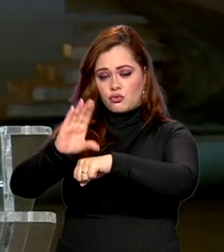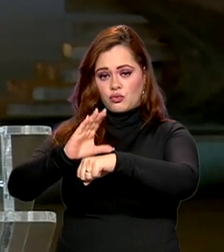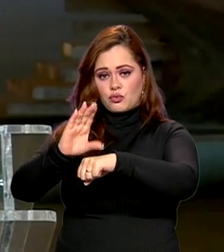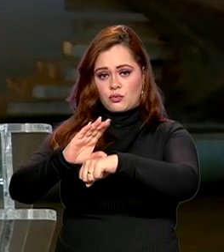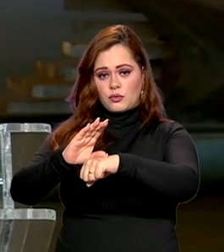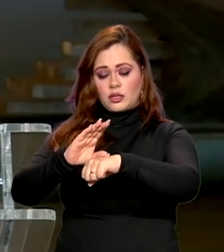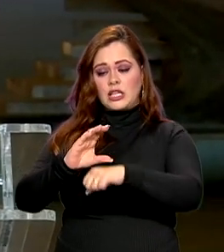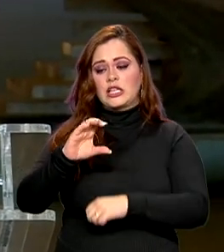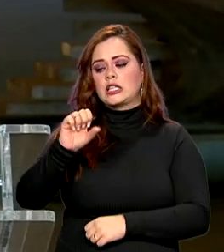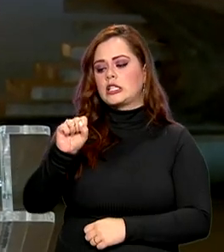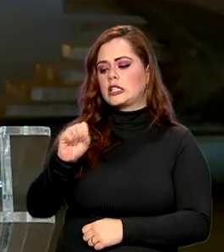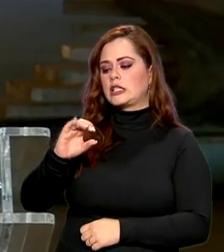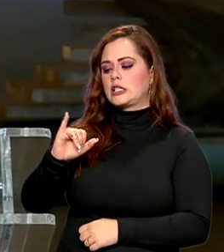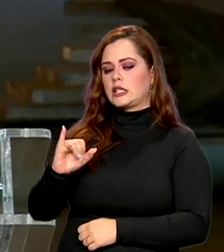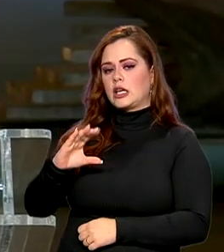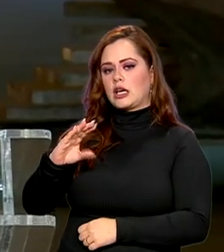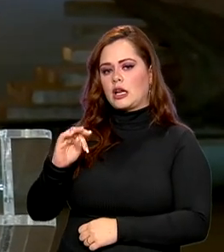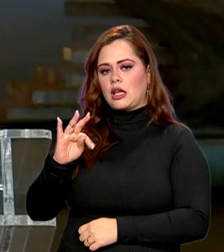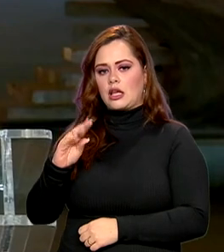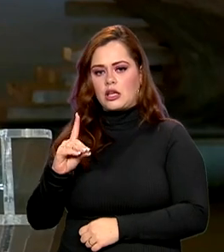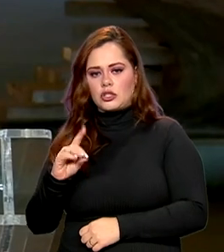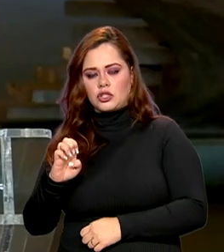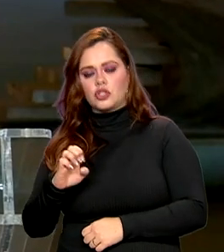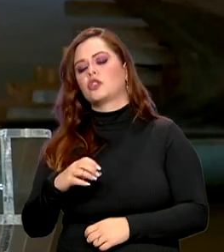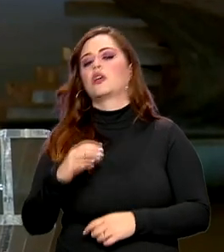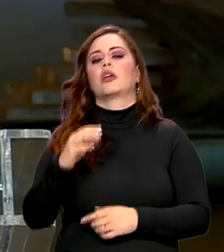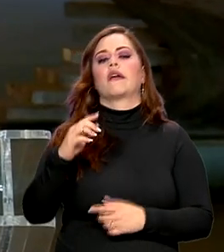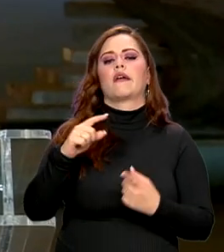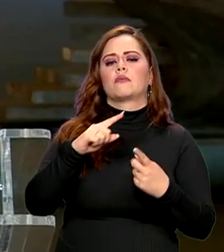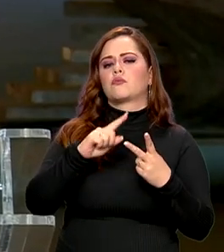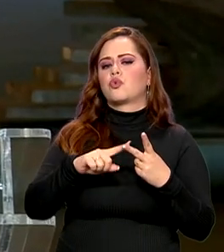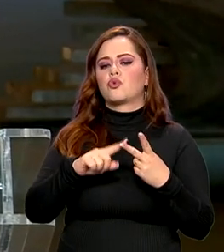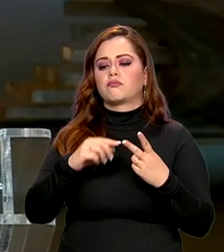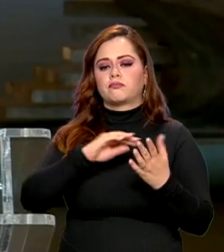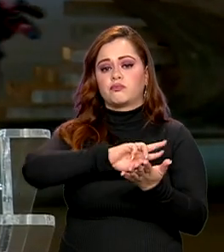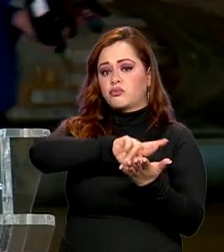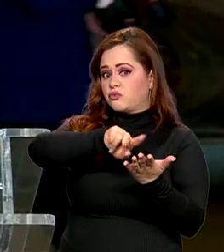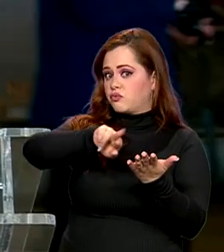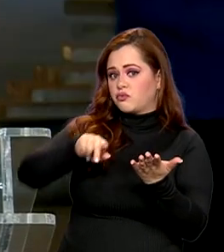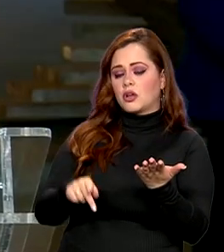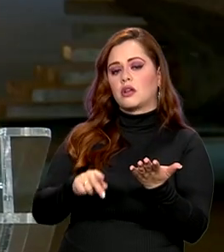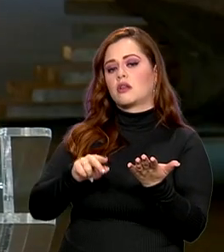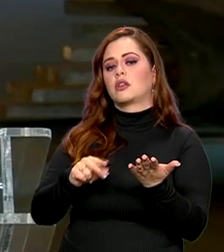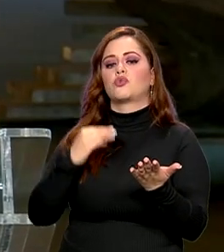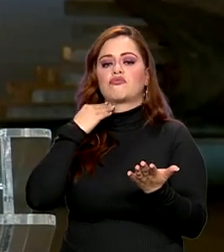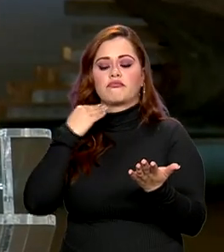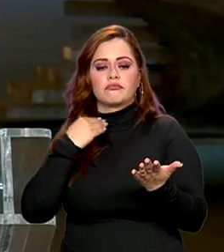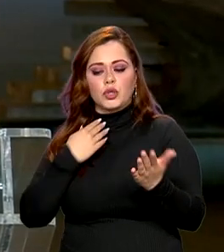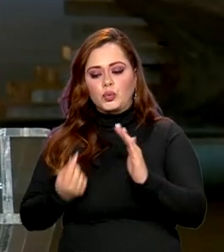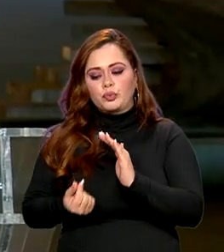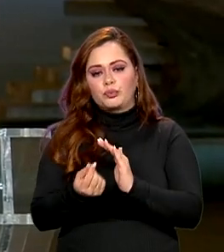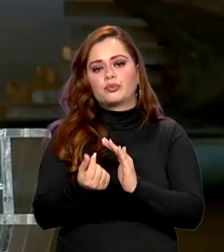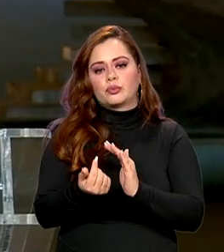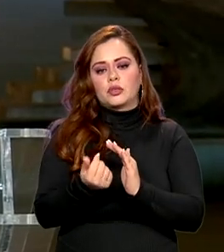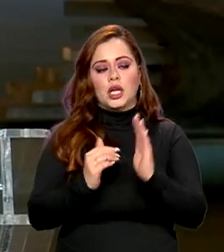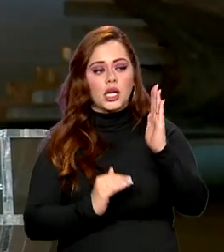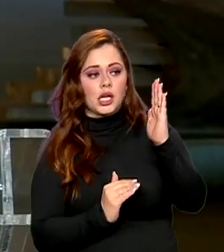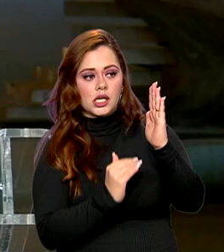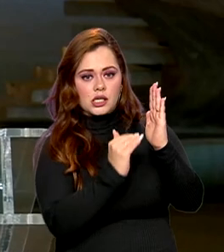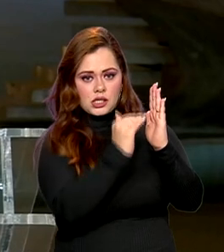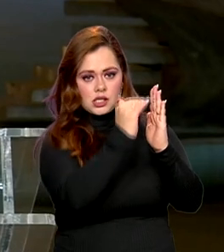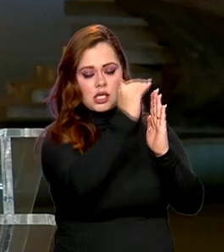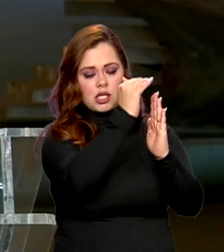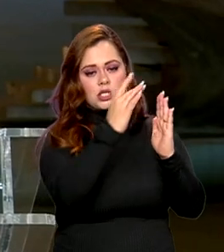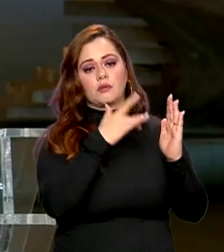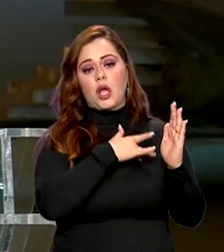com Cicrede, Cicobi, Cressol, muito bom. Cresce o cooperativismo